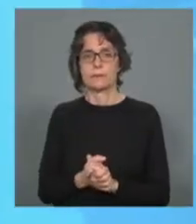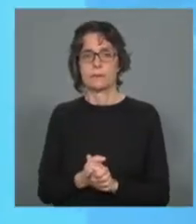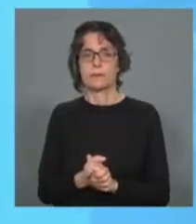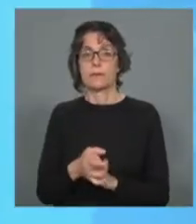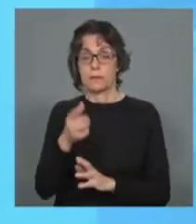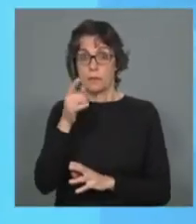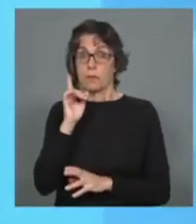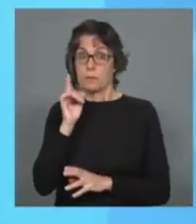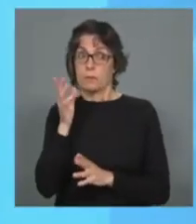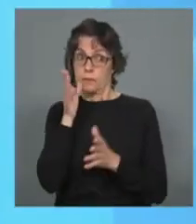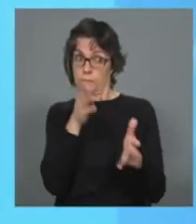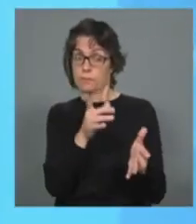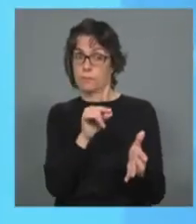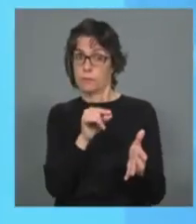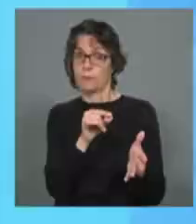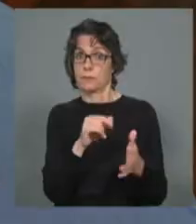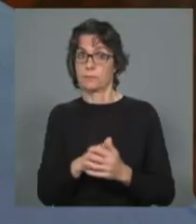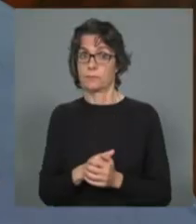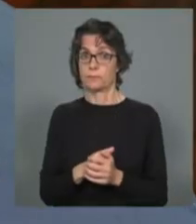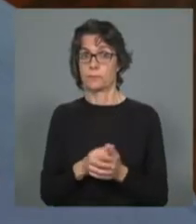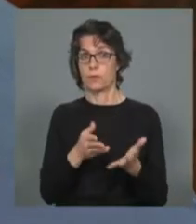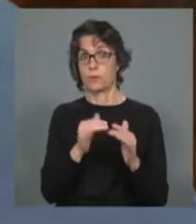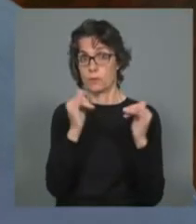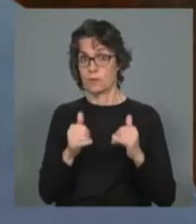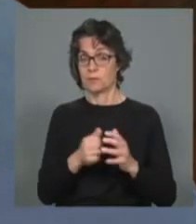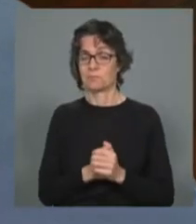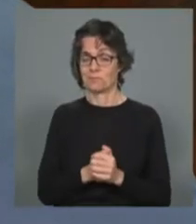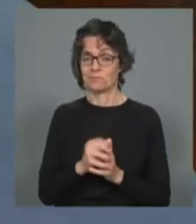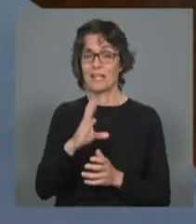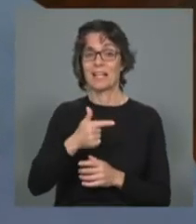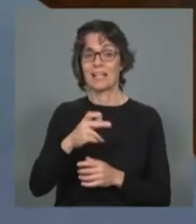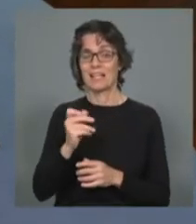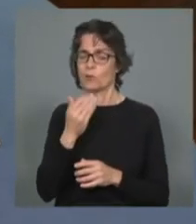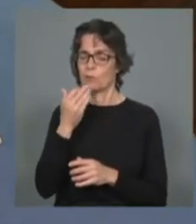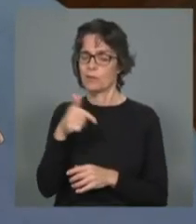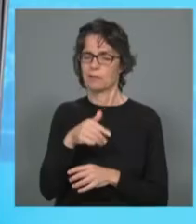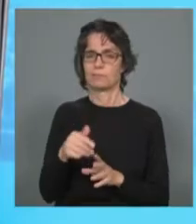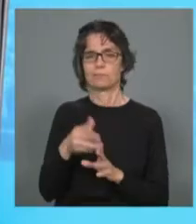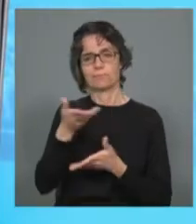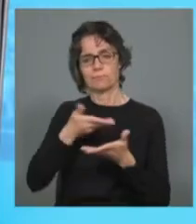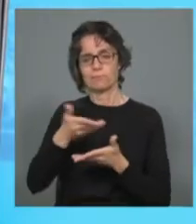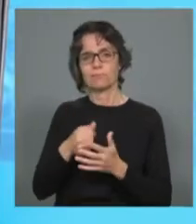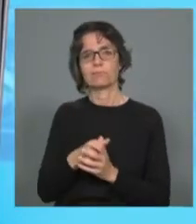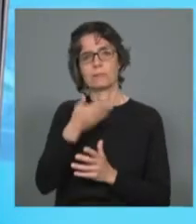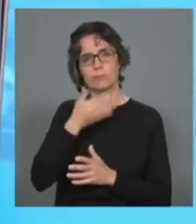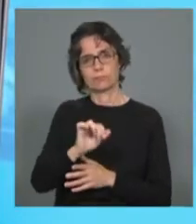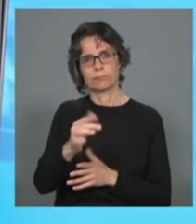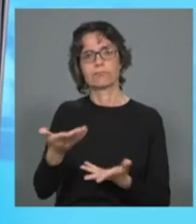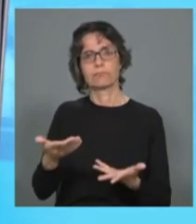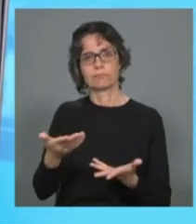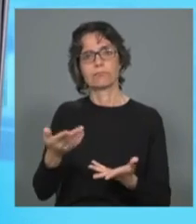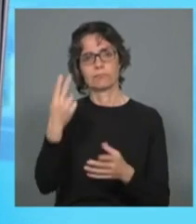colocar as atenções para essa ajuda internacional. Catarina, agradeço ter estado aqui a partilhar esta experiência de